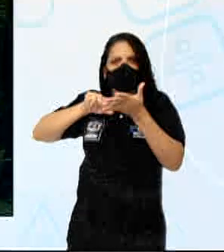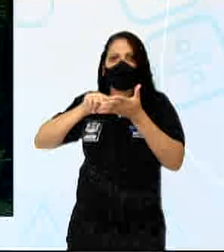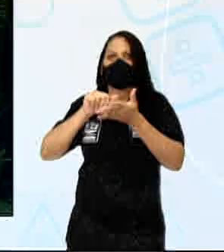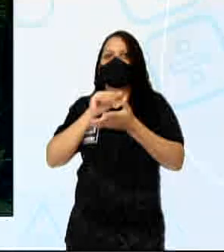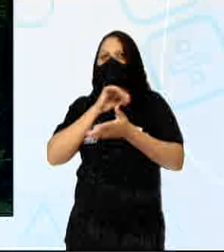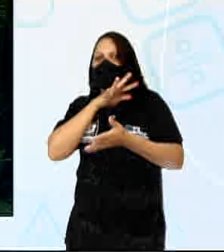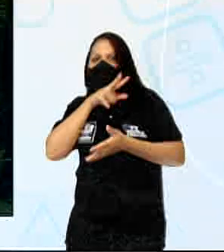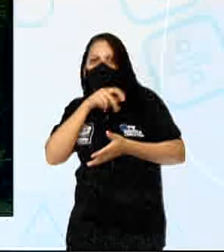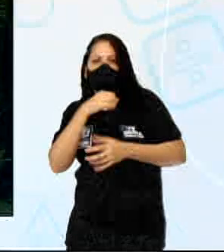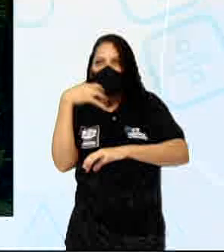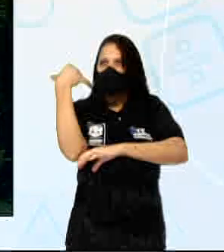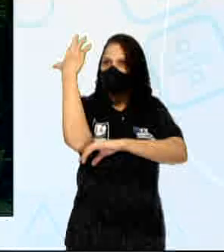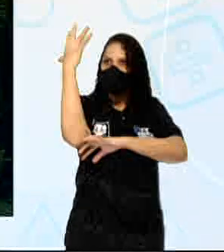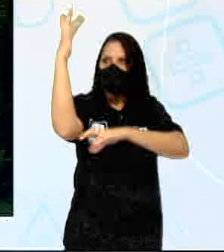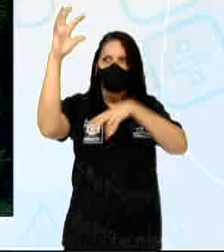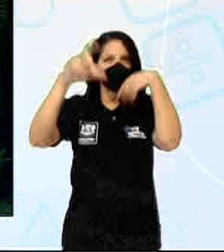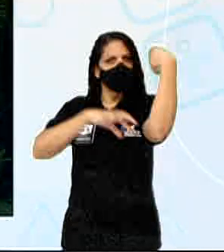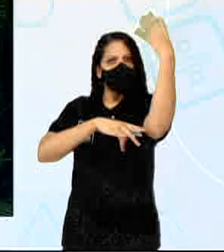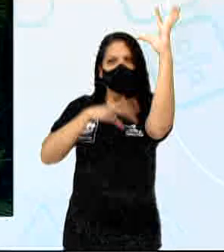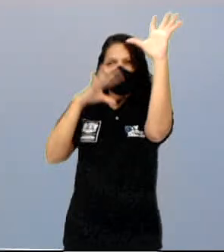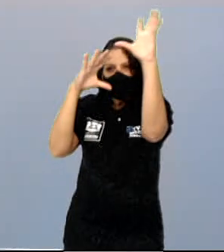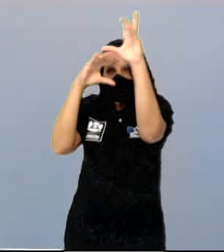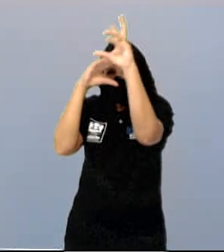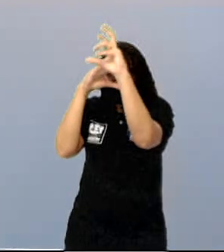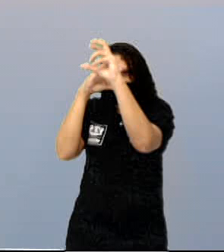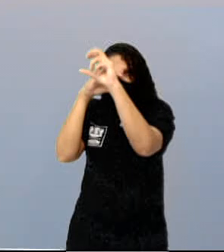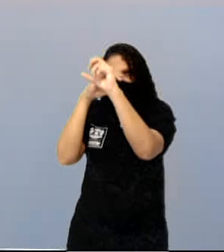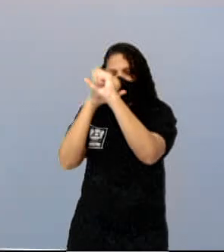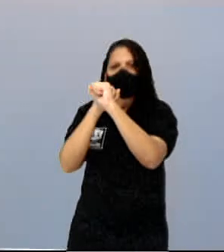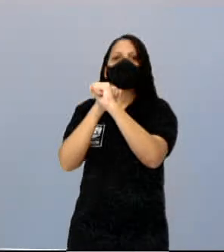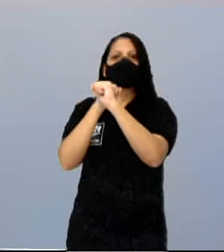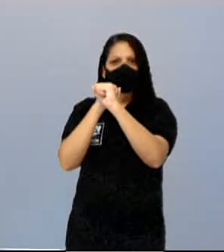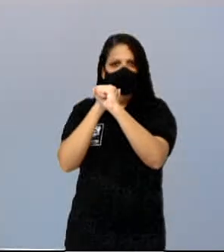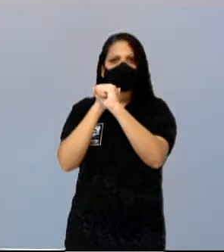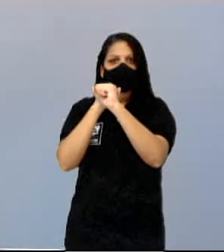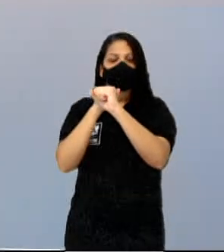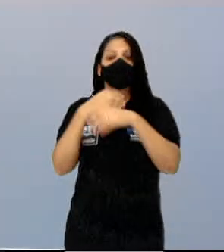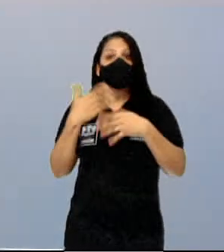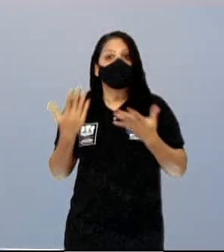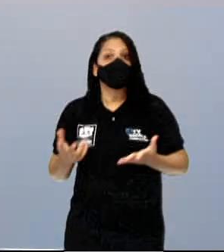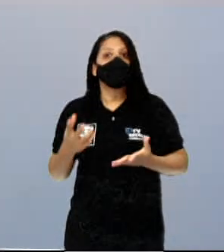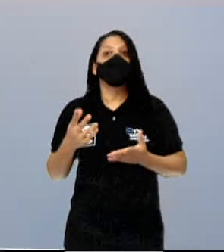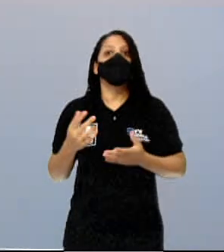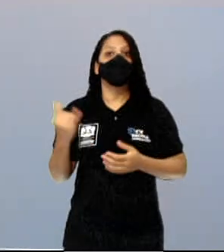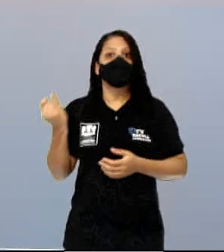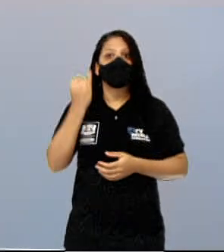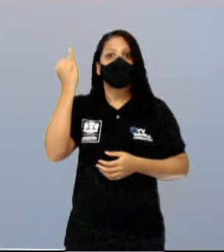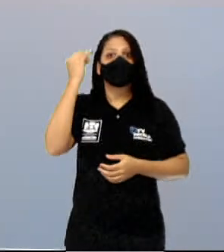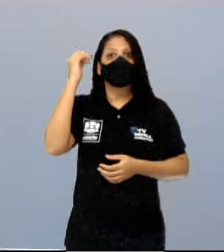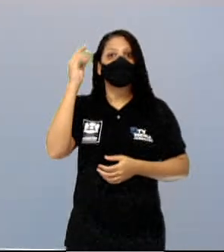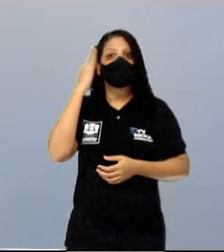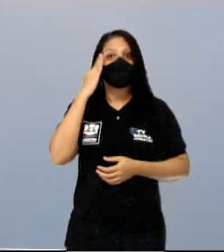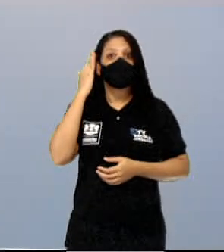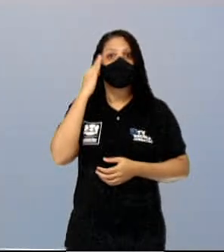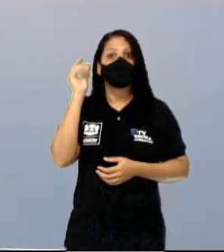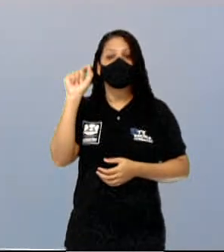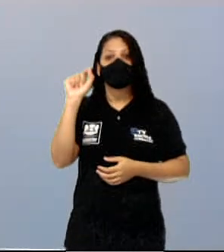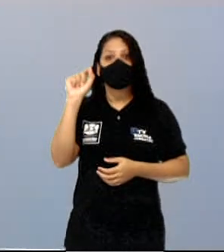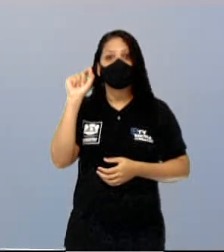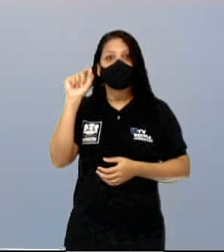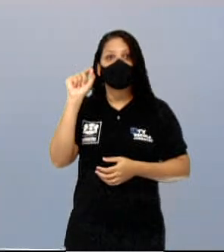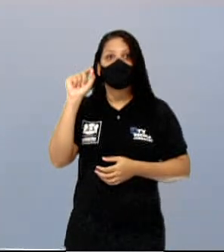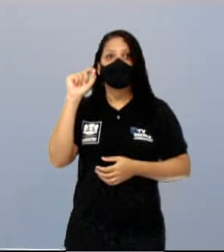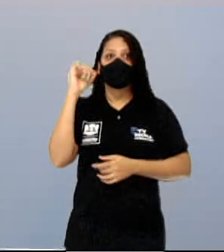escurinho da floresta. Por isso que tem uma coisa bem interessante, volta aqui pra mim, que boa parte das plantas amazônicas, elas são